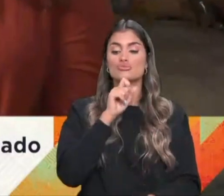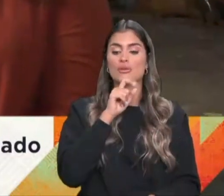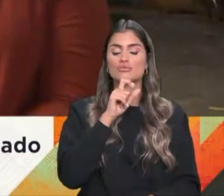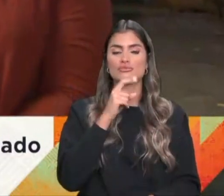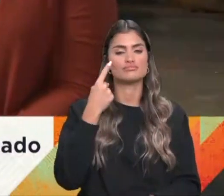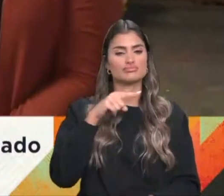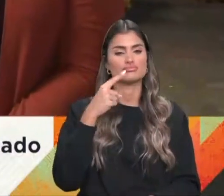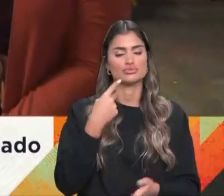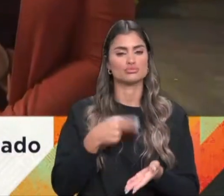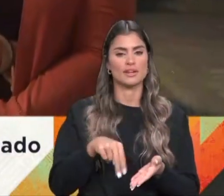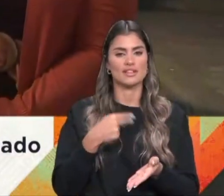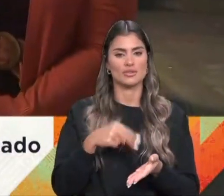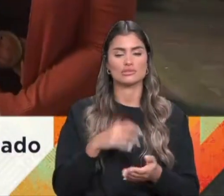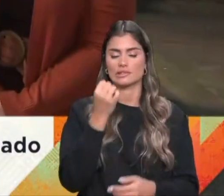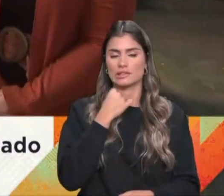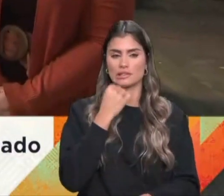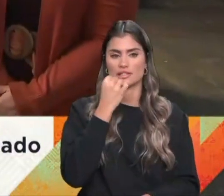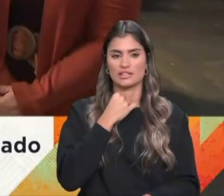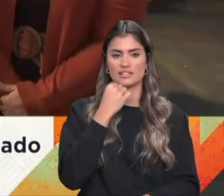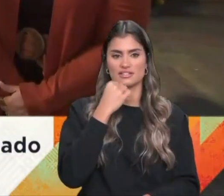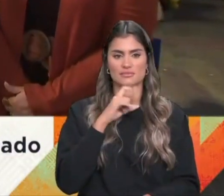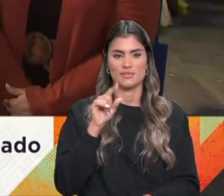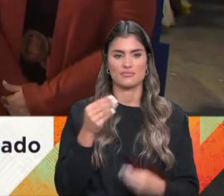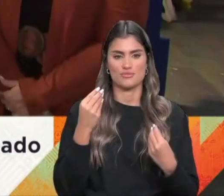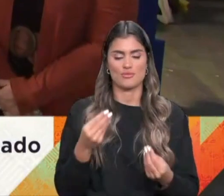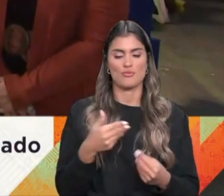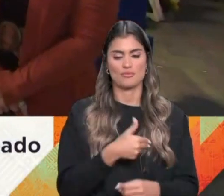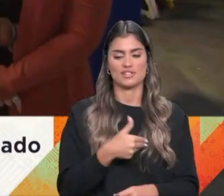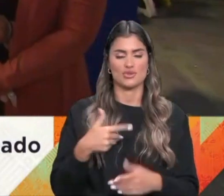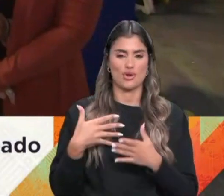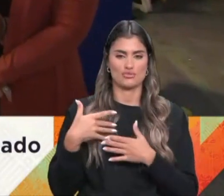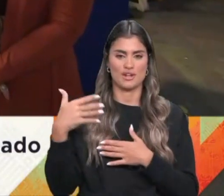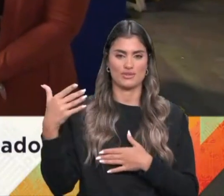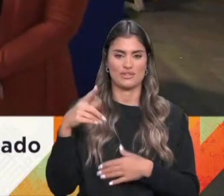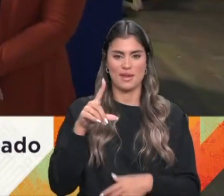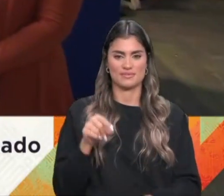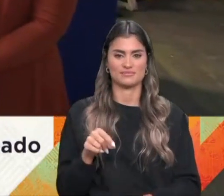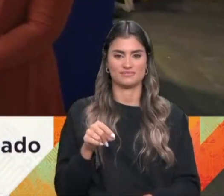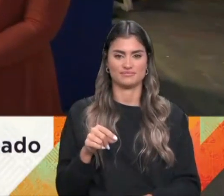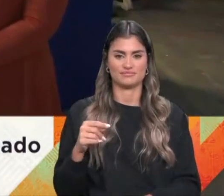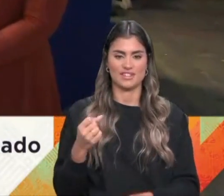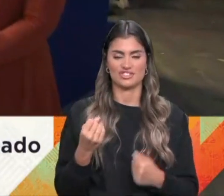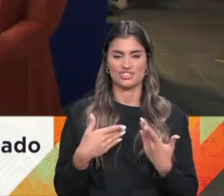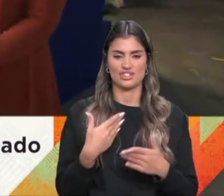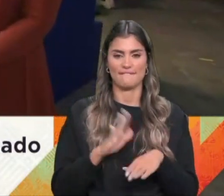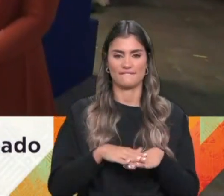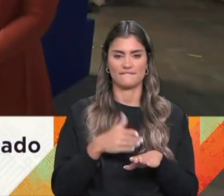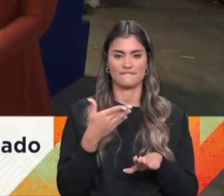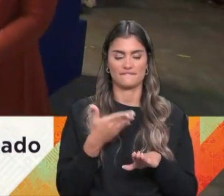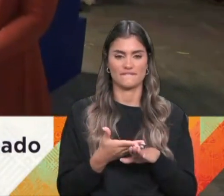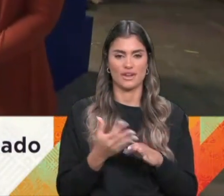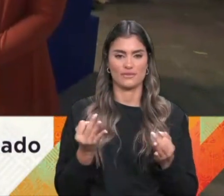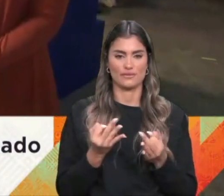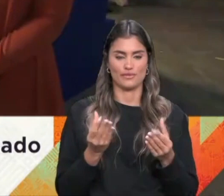espetáculo e soltar umas boas gargalhadas também faz bem. Faz bem à saúde e ao espírito, Exatamente. Elevar a energia. Exatamente. Portanto,